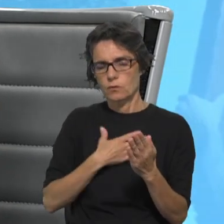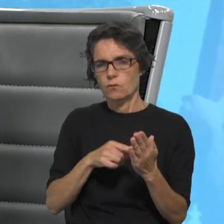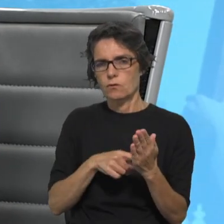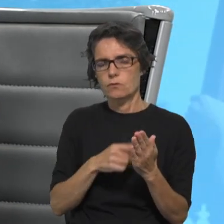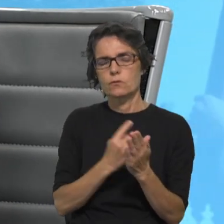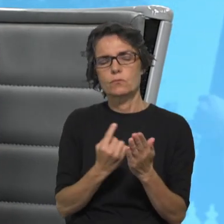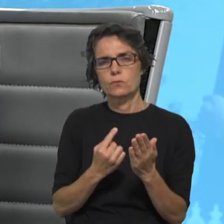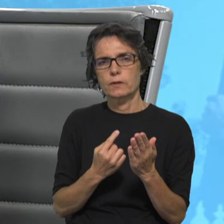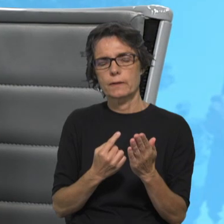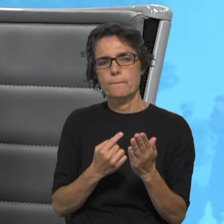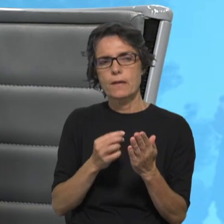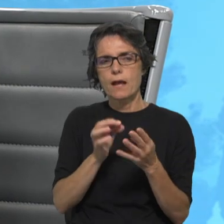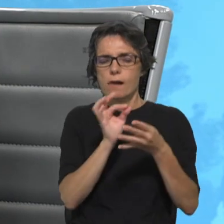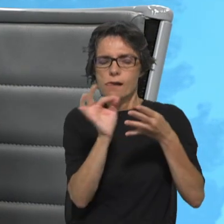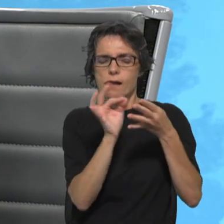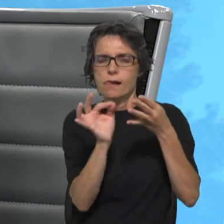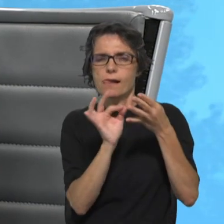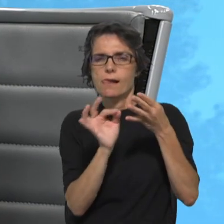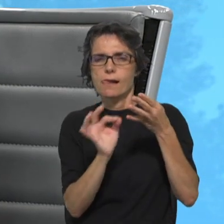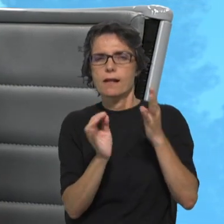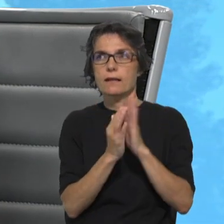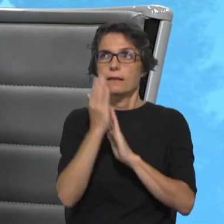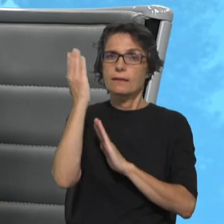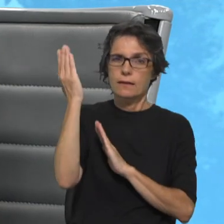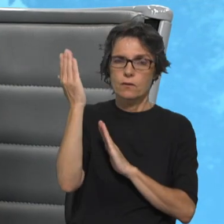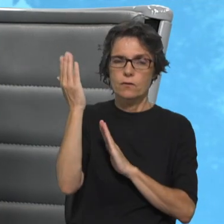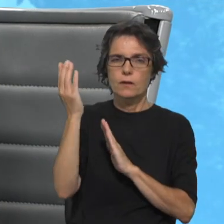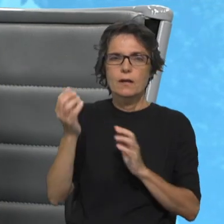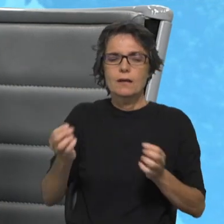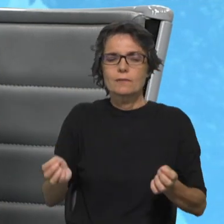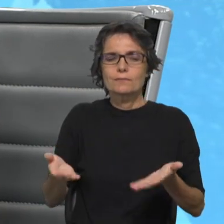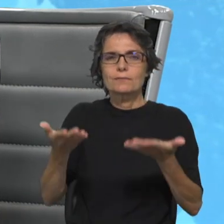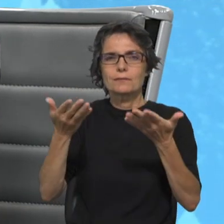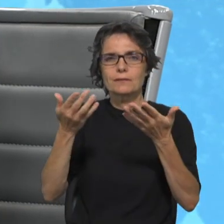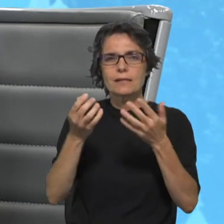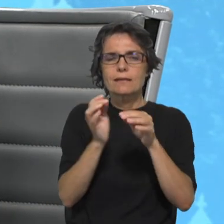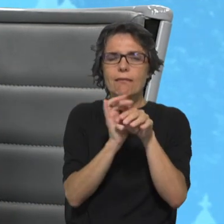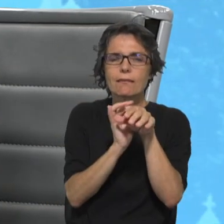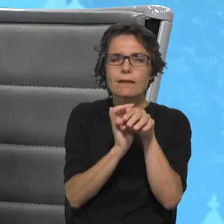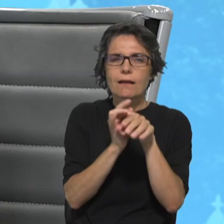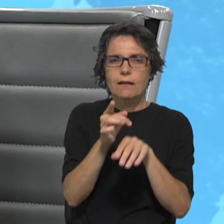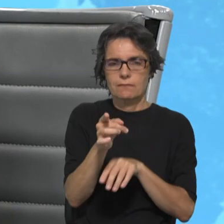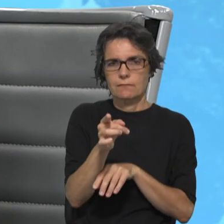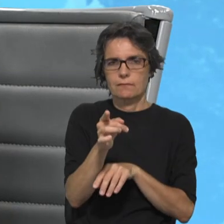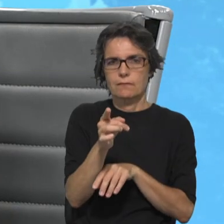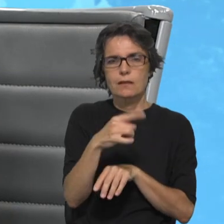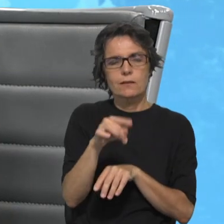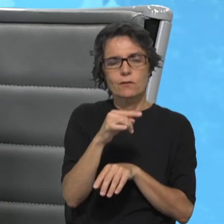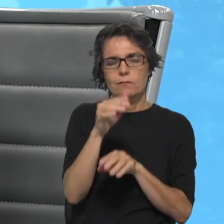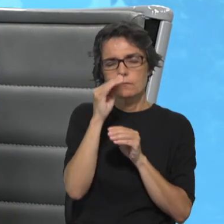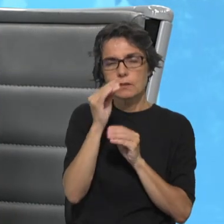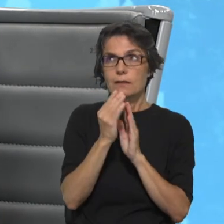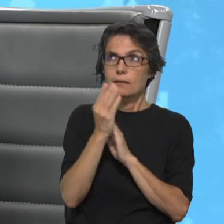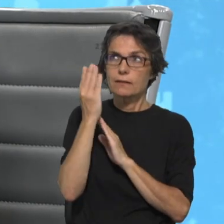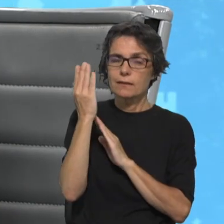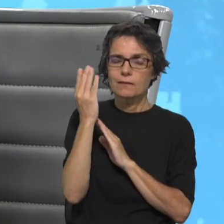por esta descrição de Deus e por esta suavidade e por esta delicadeza. E nós temos que nos educar para esta delicadeza de Deus e para